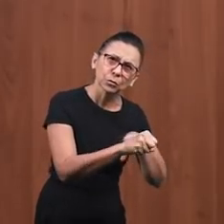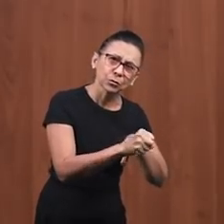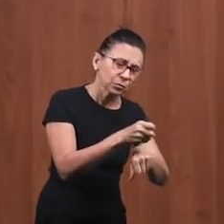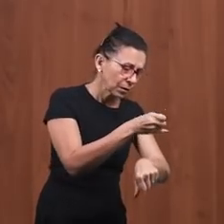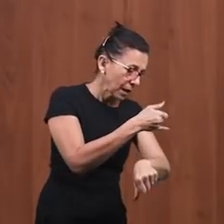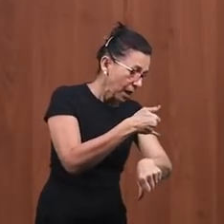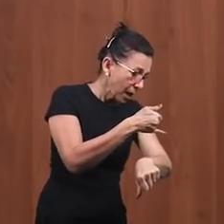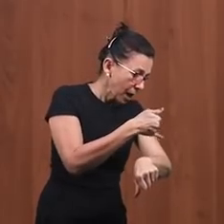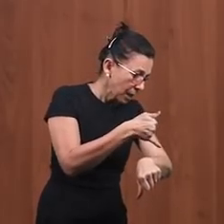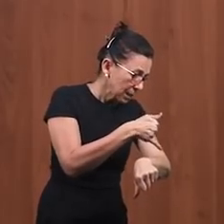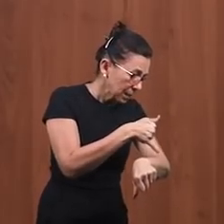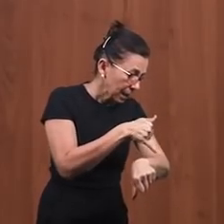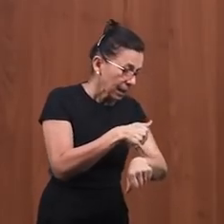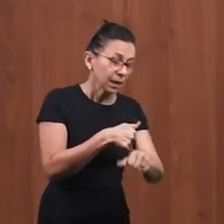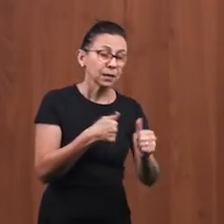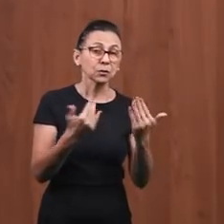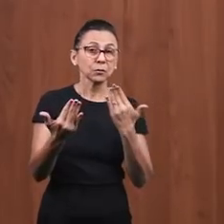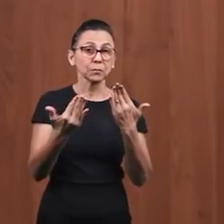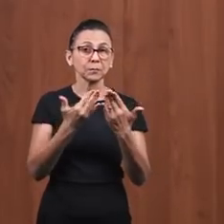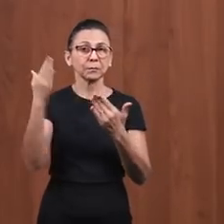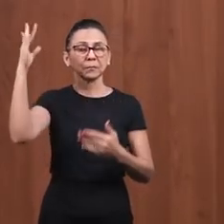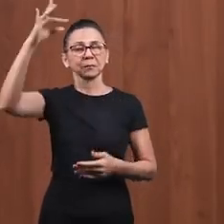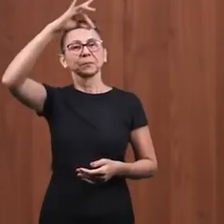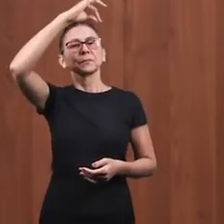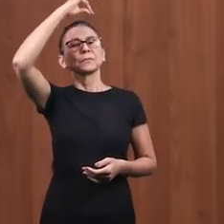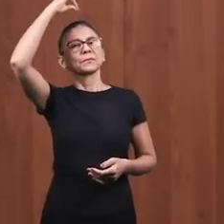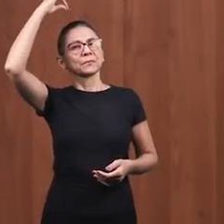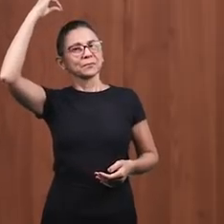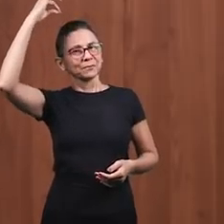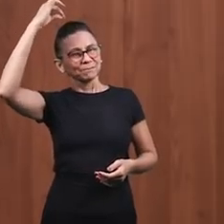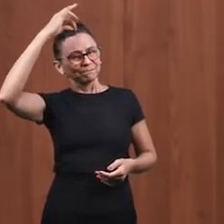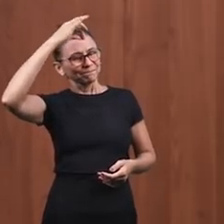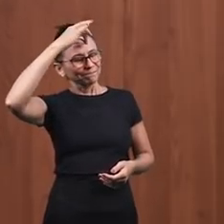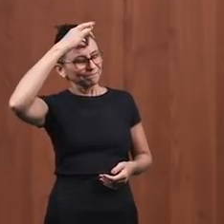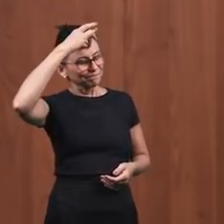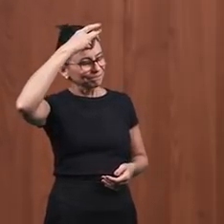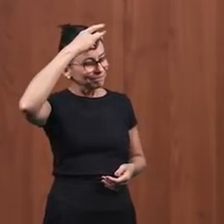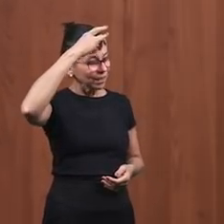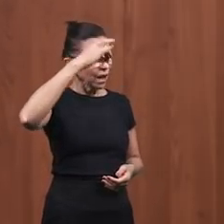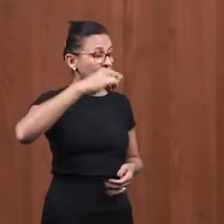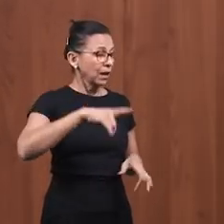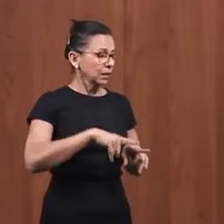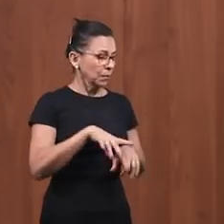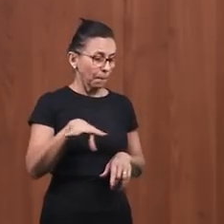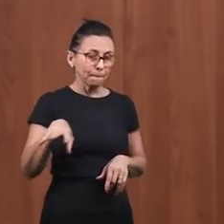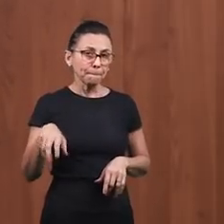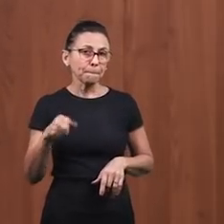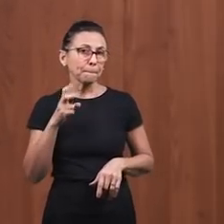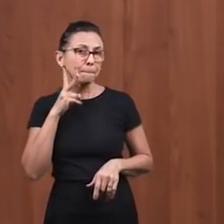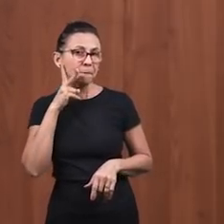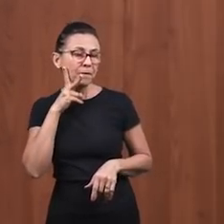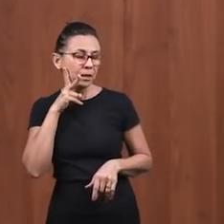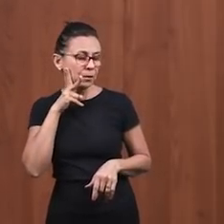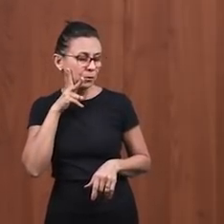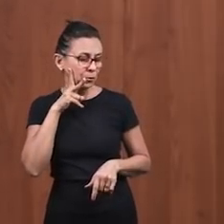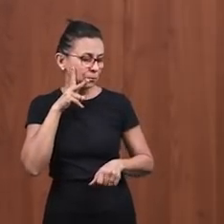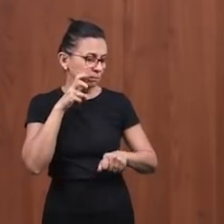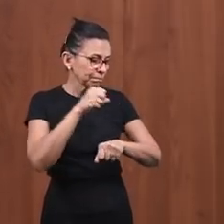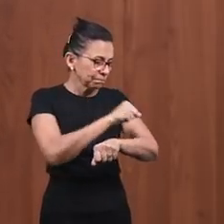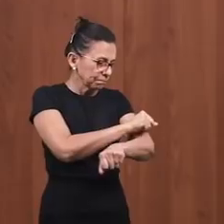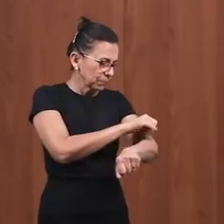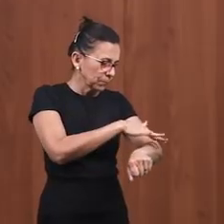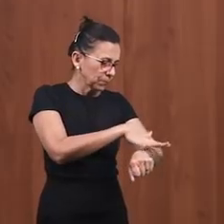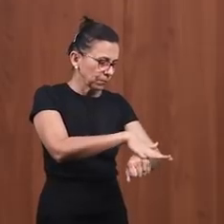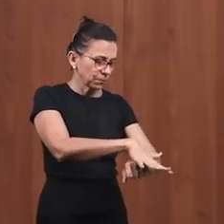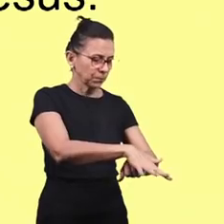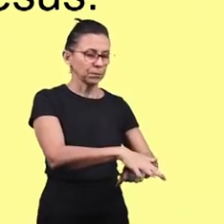ele passou o azeite, que é símbolo do Espírito Santo. Ele derramou o vinho que fala do sangue de